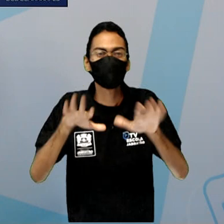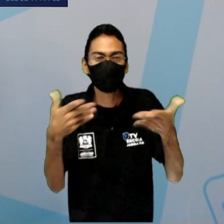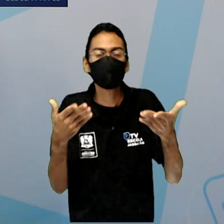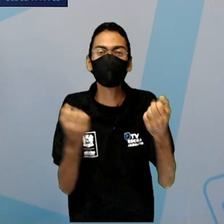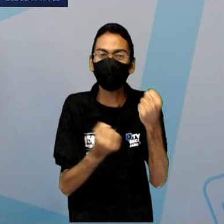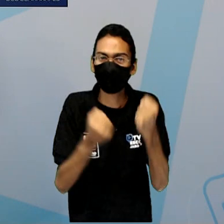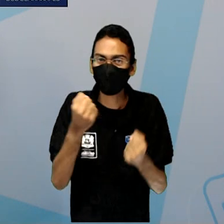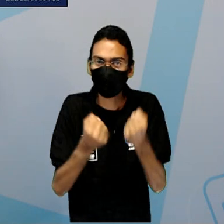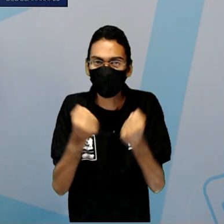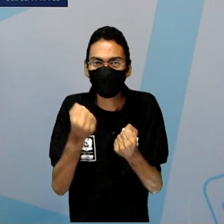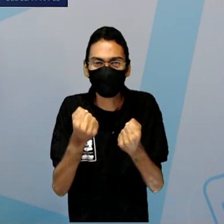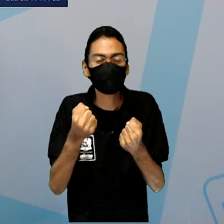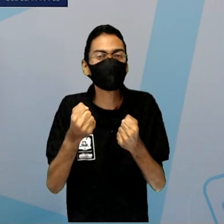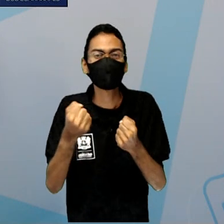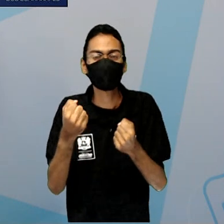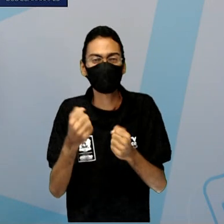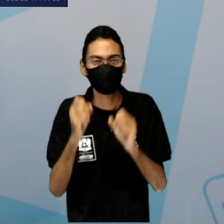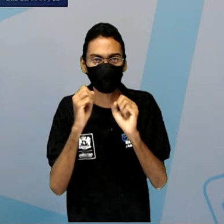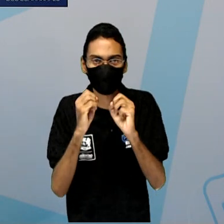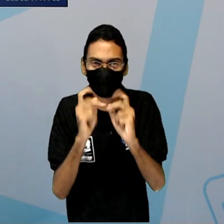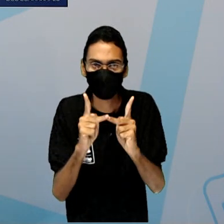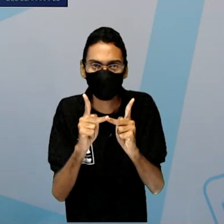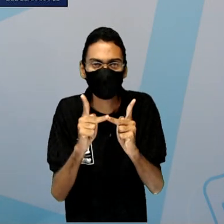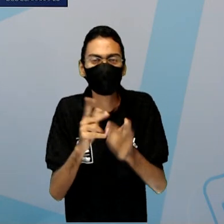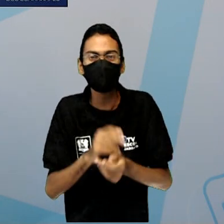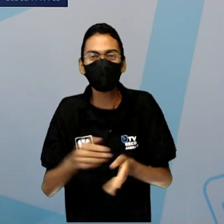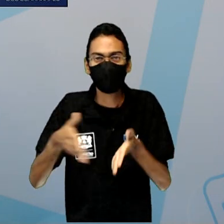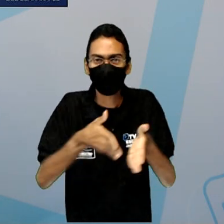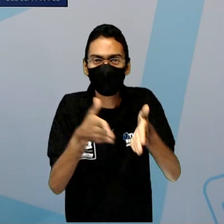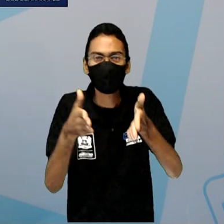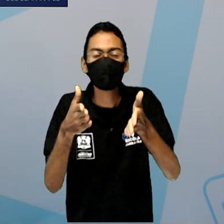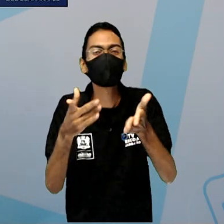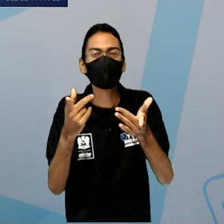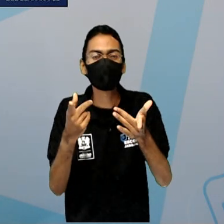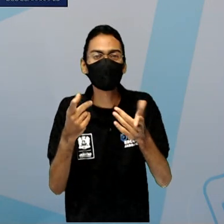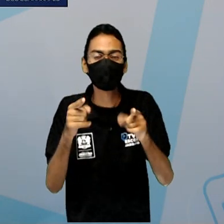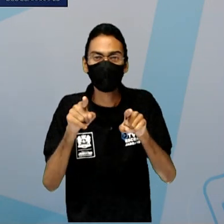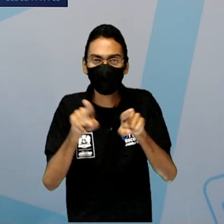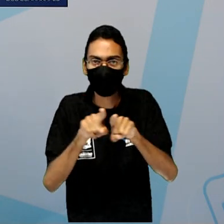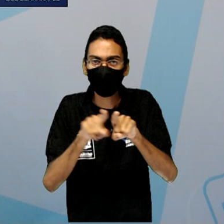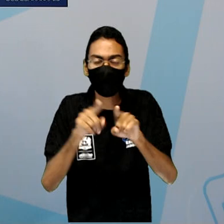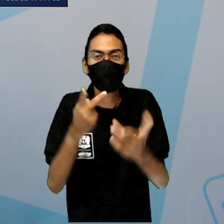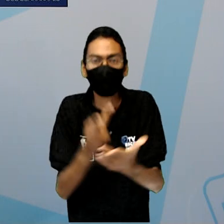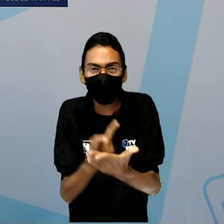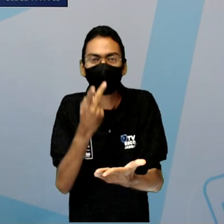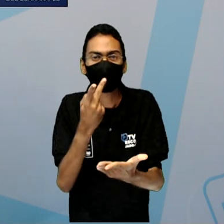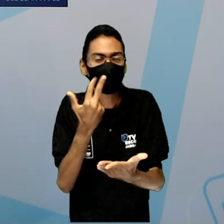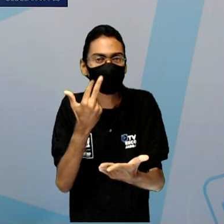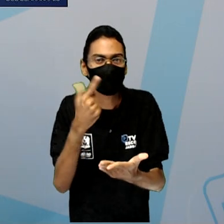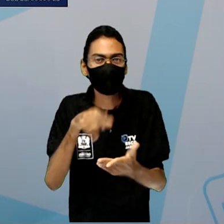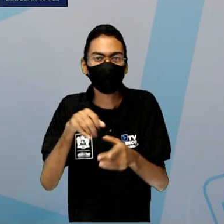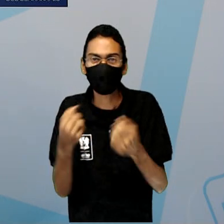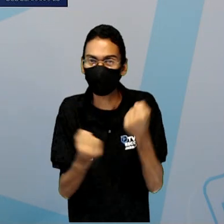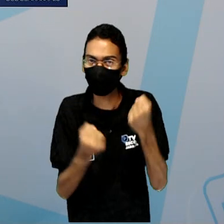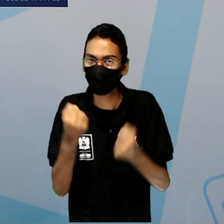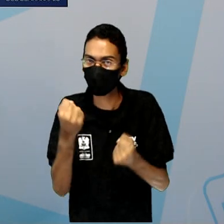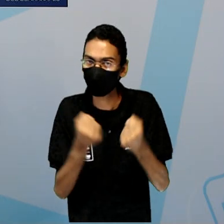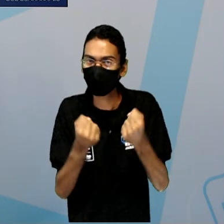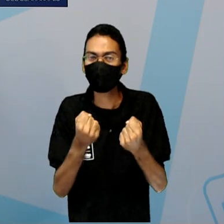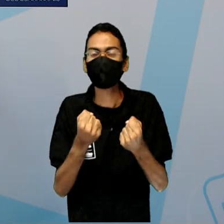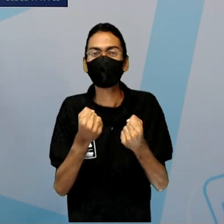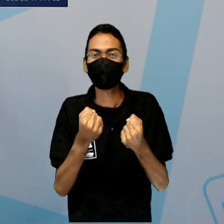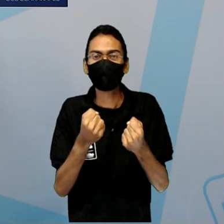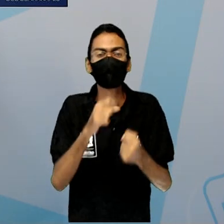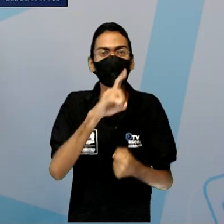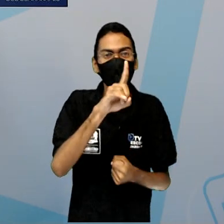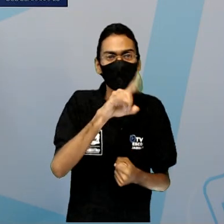Tá beleza? Então, o que acontece? O rio de planície predomina a atividade de transporte, o transporte hidroviário. Isso é